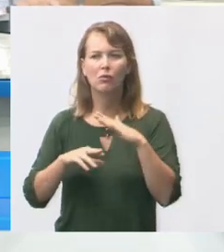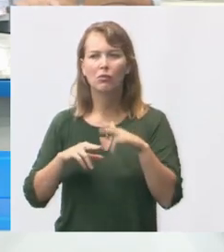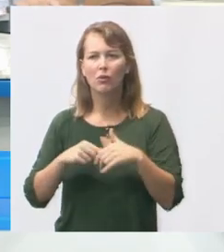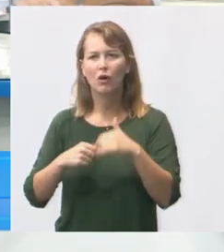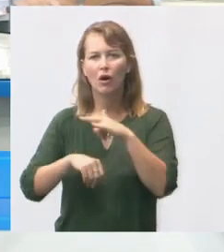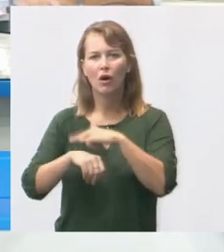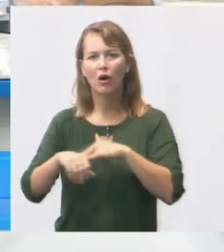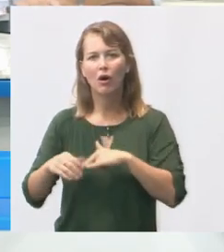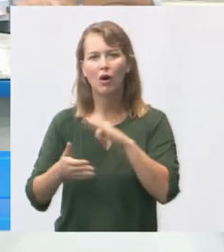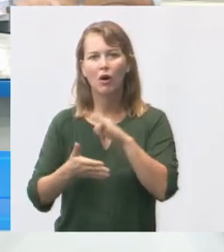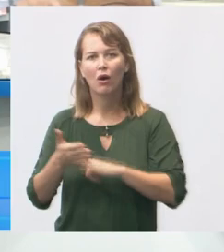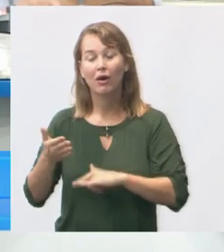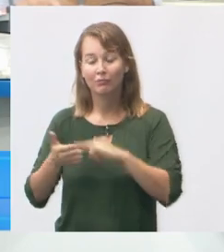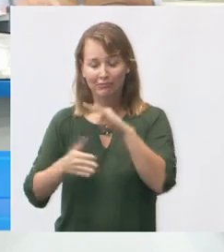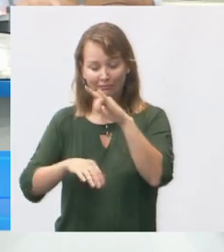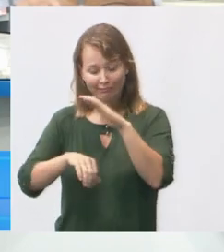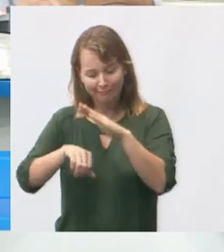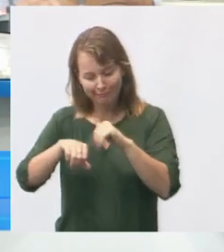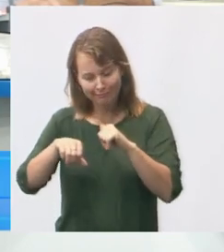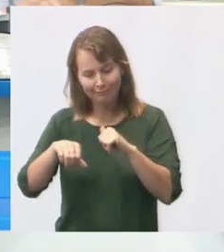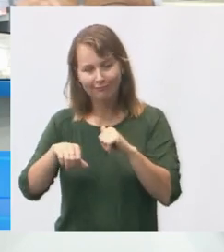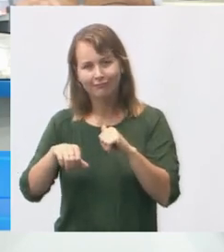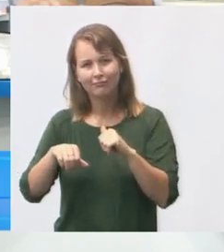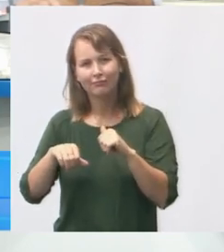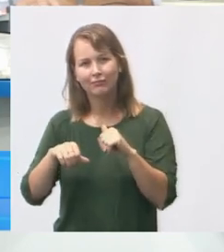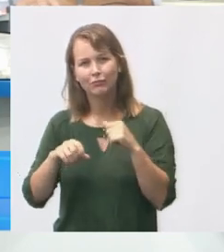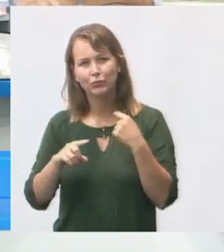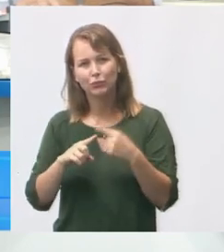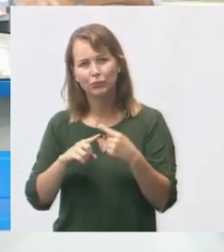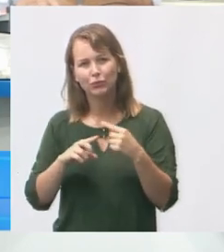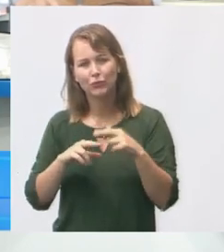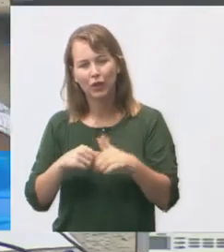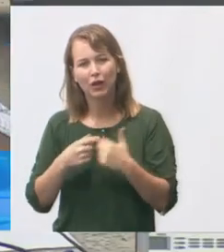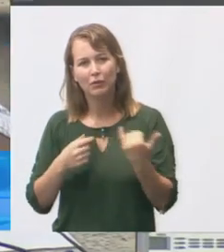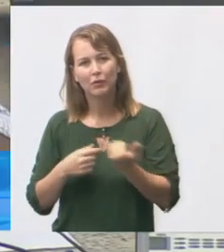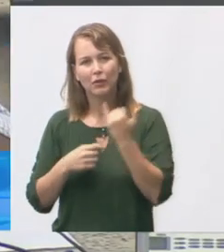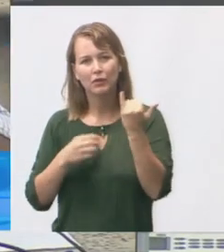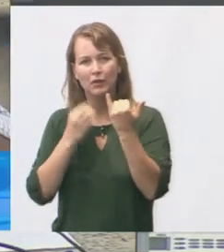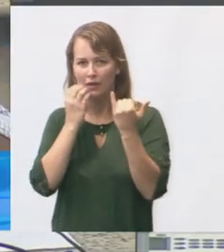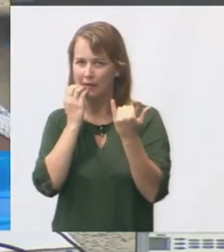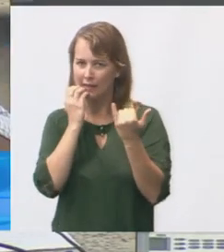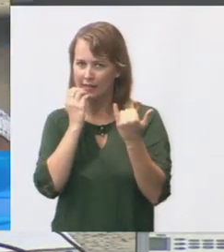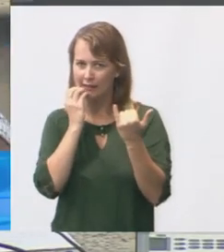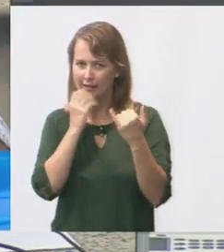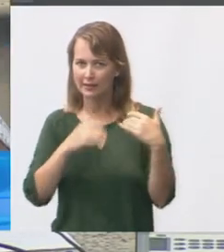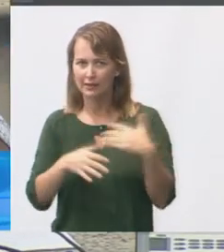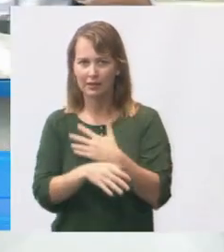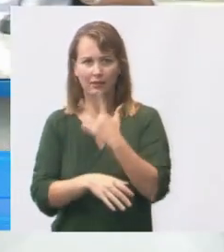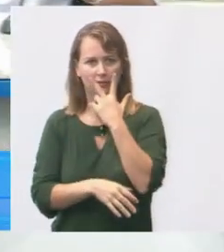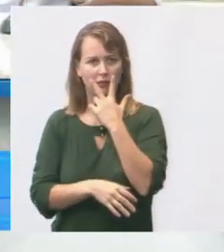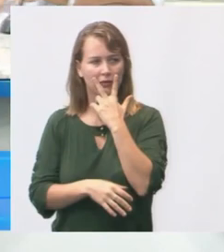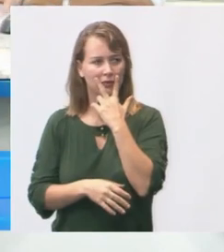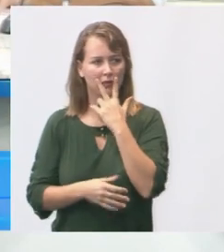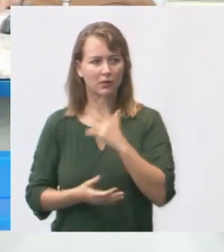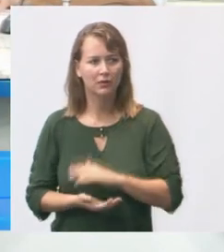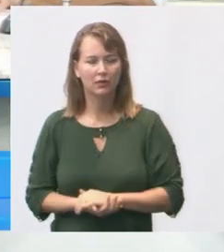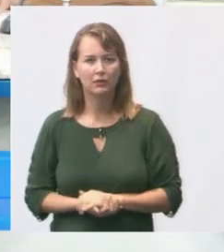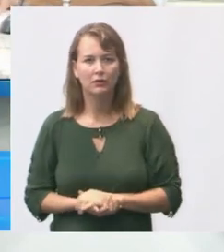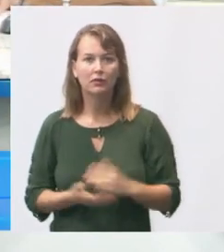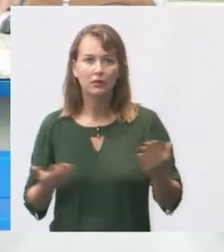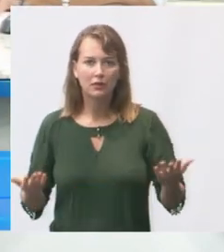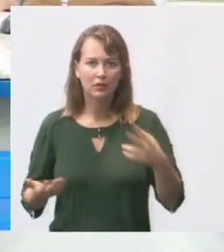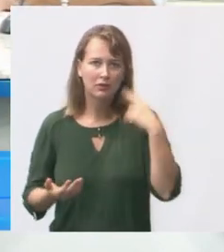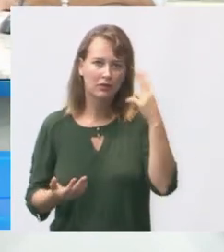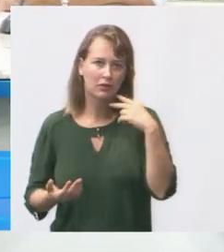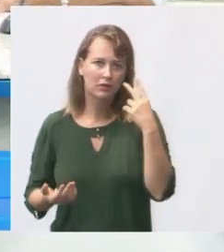a gente consiga assim avançar nessa importante pauta ação na cidade de Vitória então vereador Davi